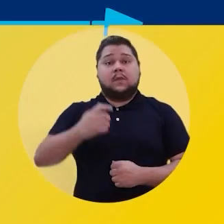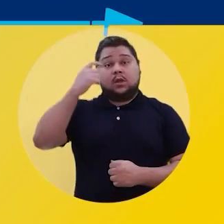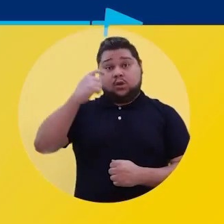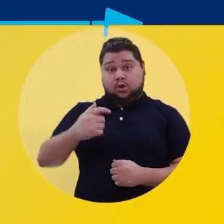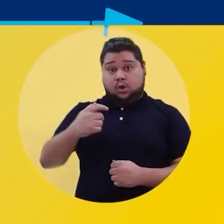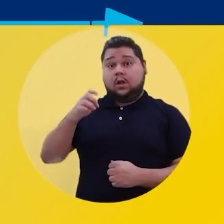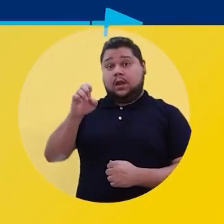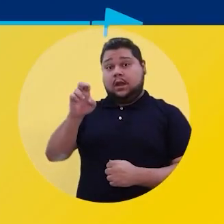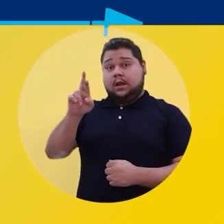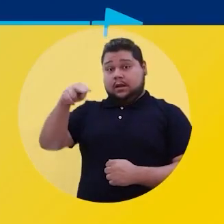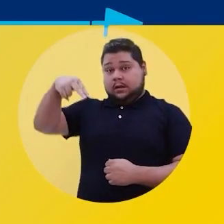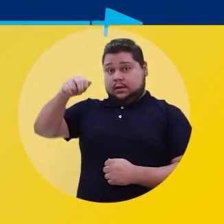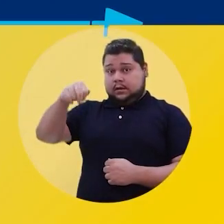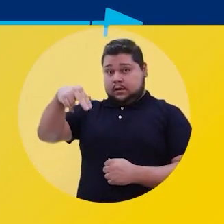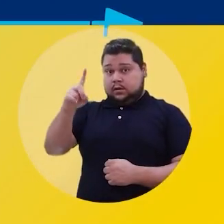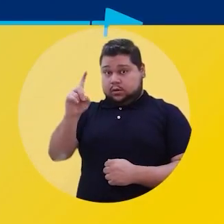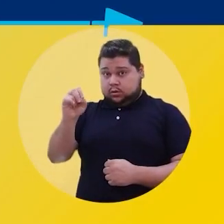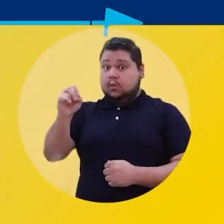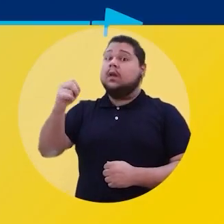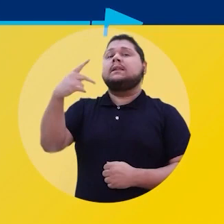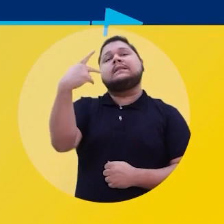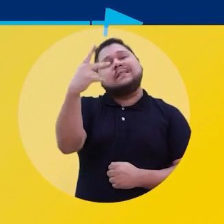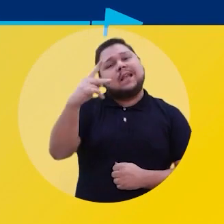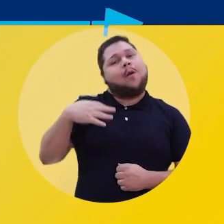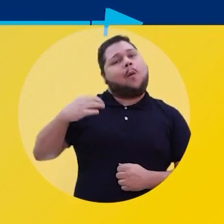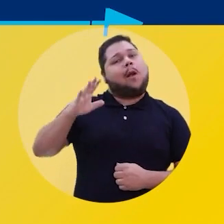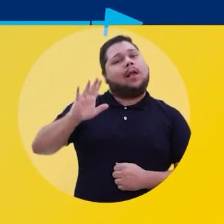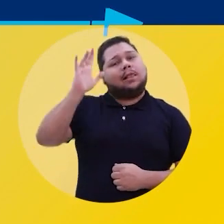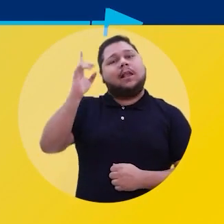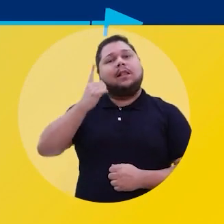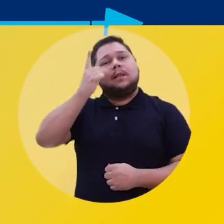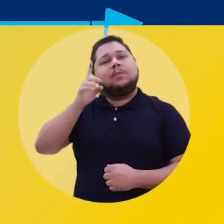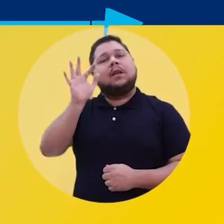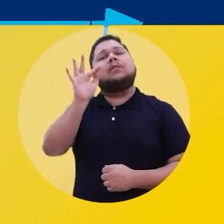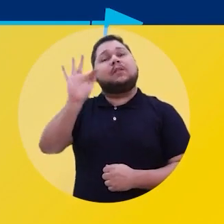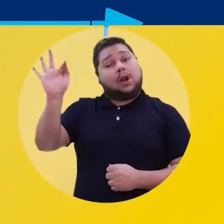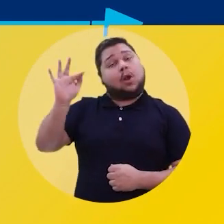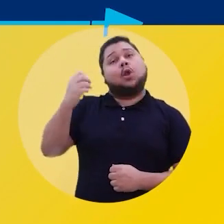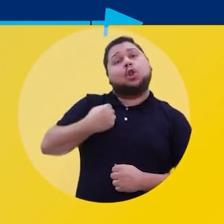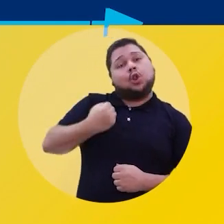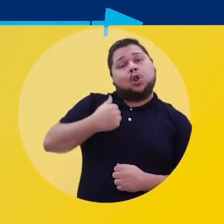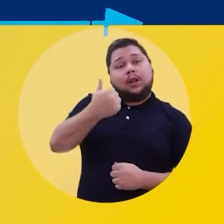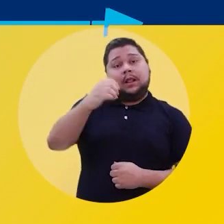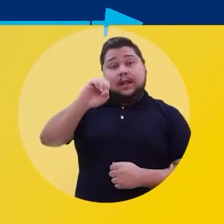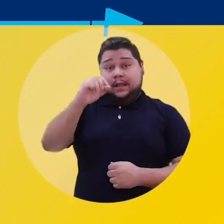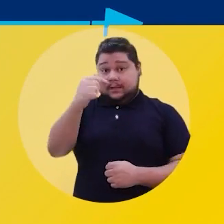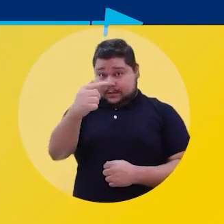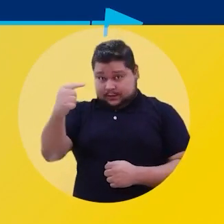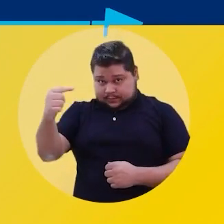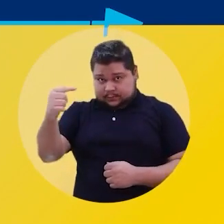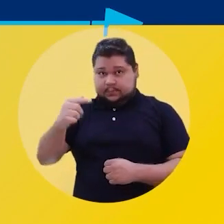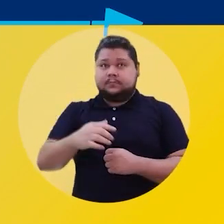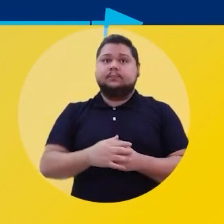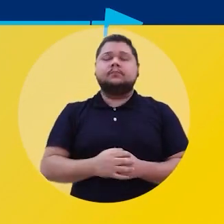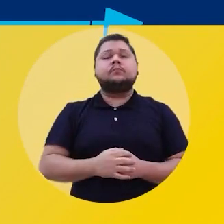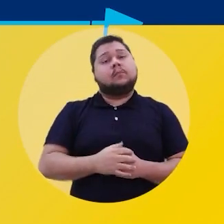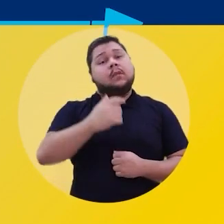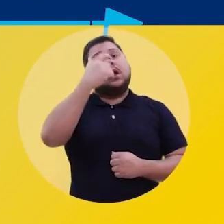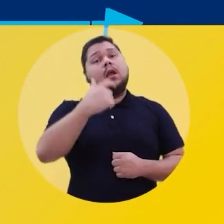Meu nome é Hernando Cardoso, sou seu candidato a deputado federal. O meu número é 1077.